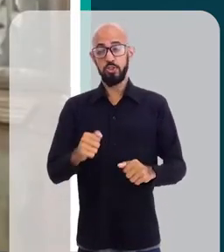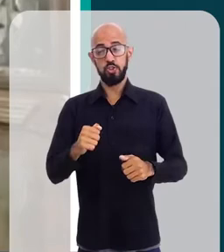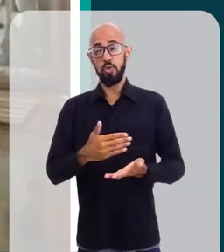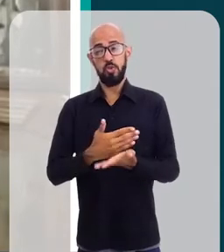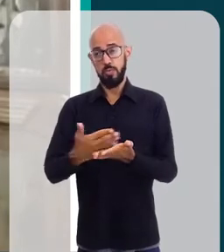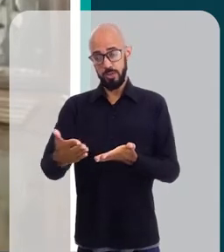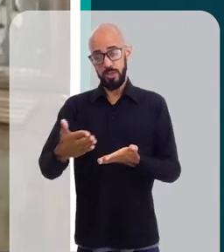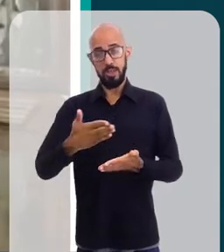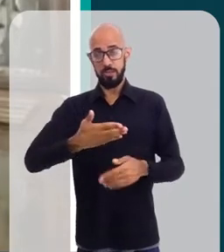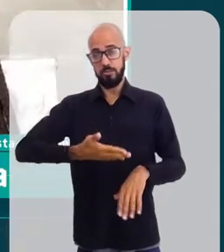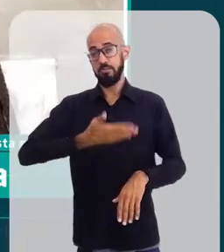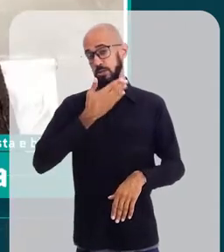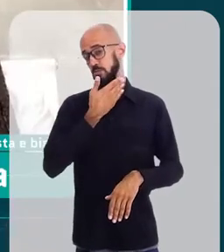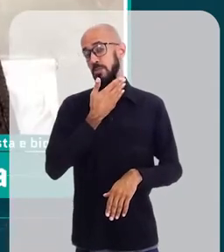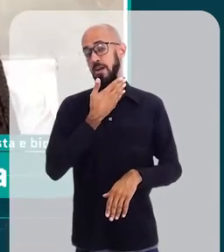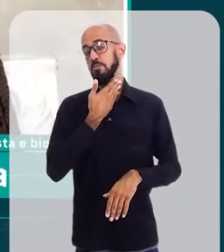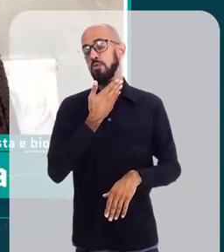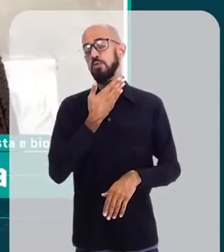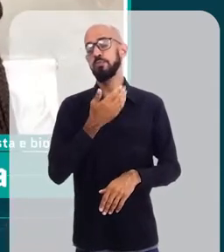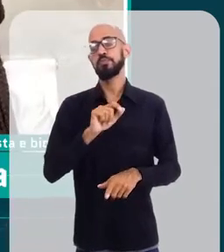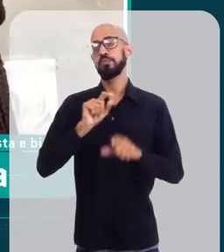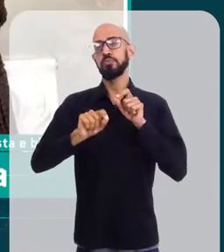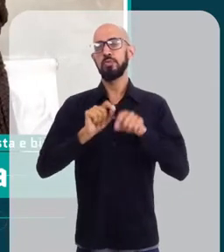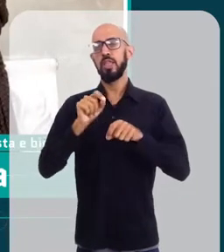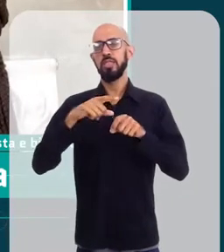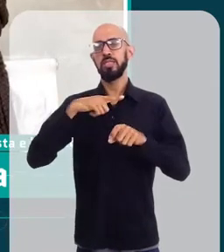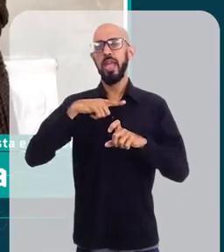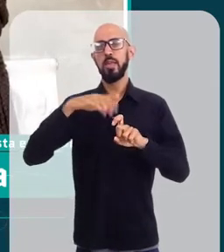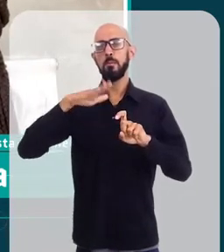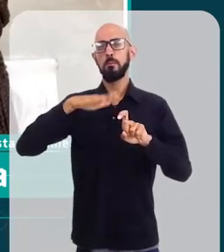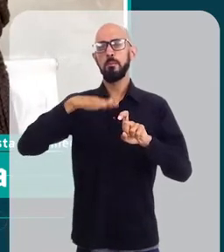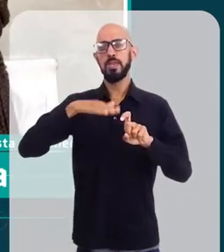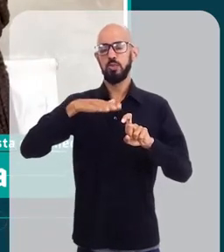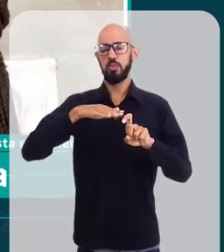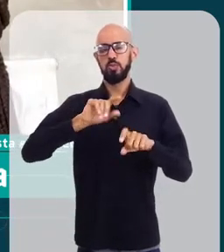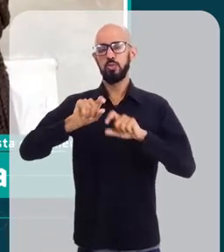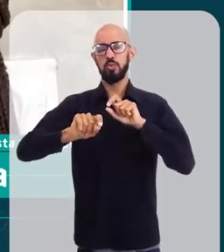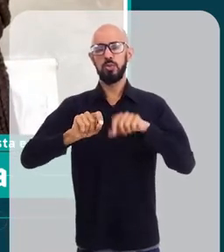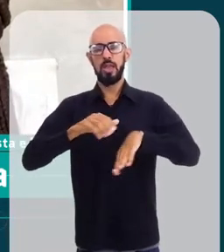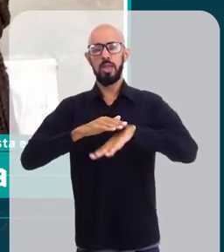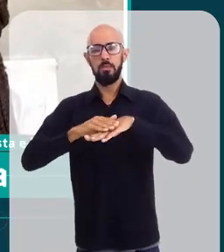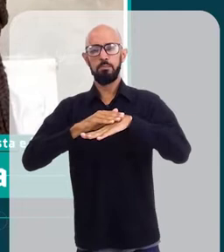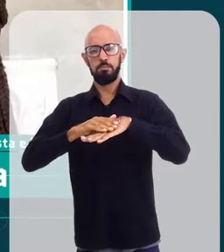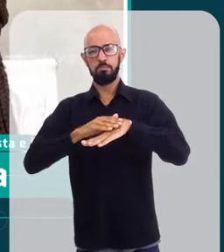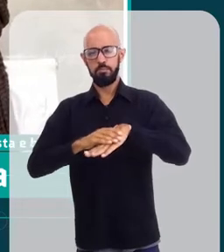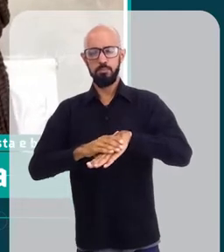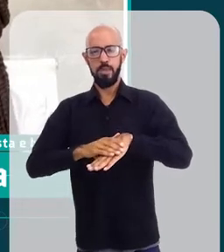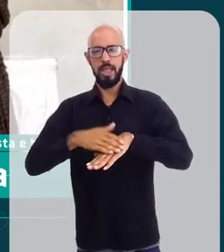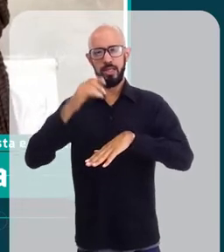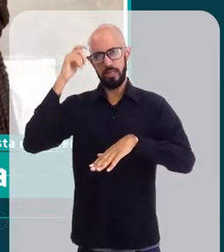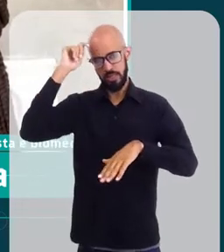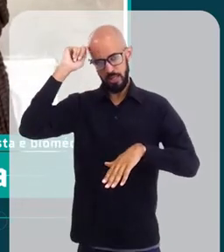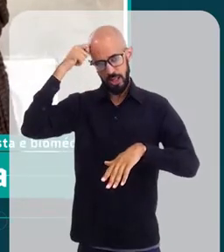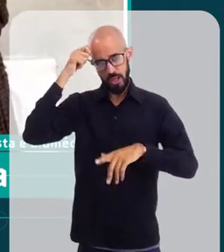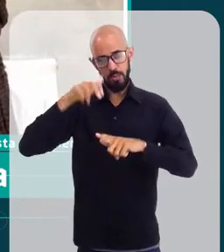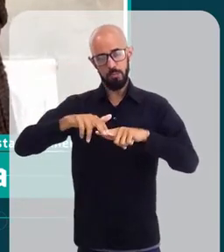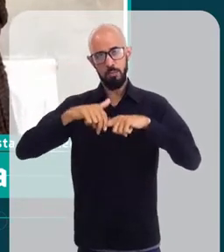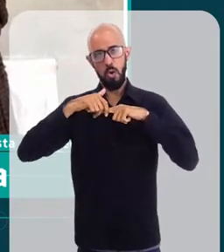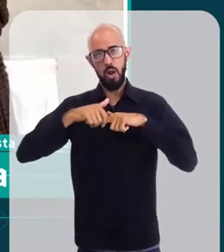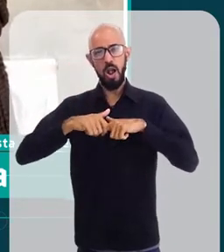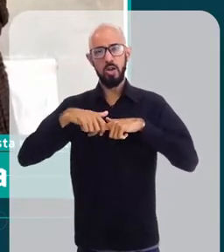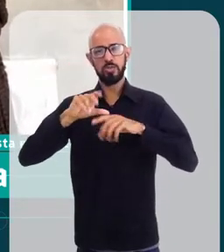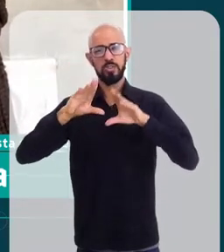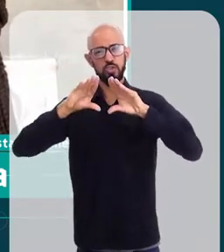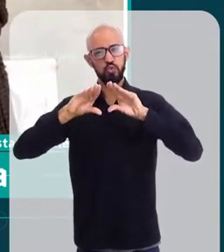esse papo, existe um mito que a pele negra, pelo fato de ter